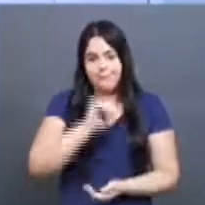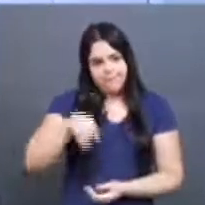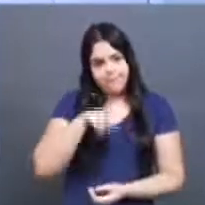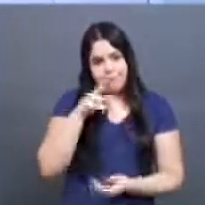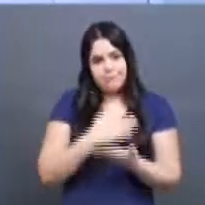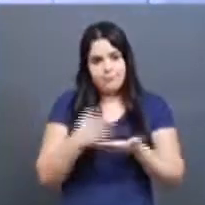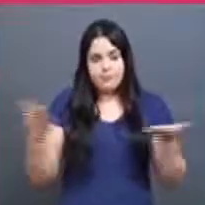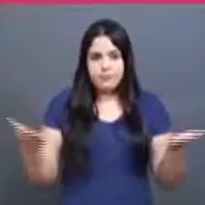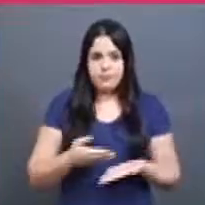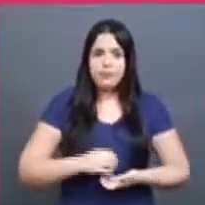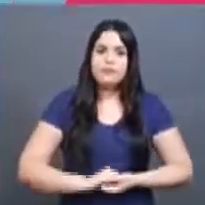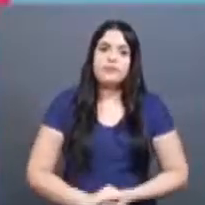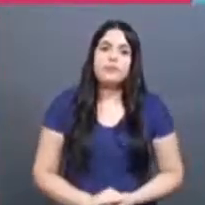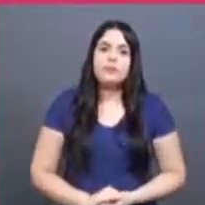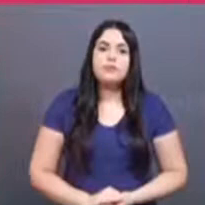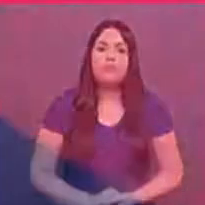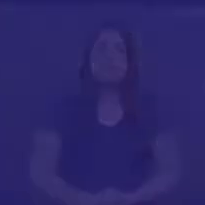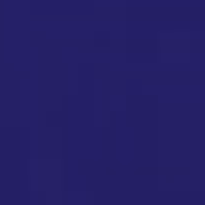agora.